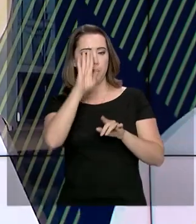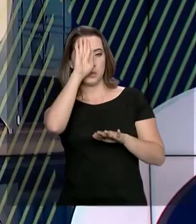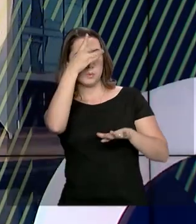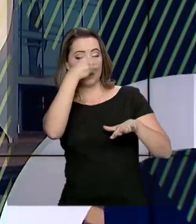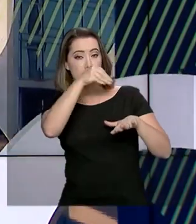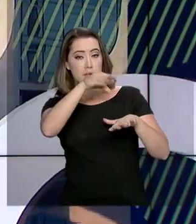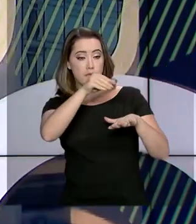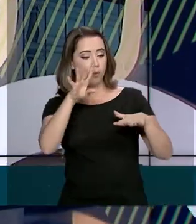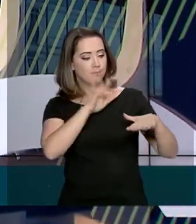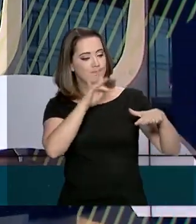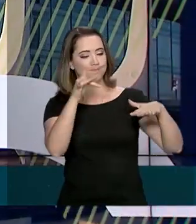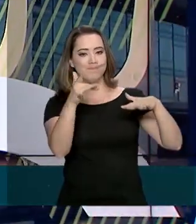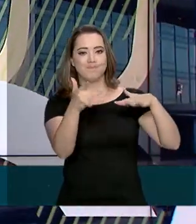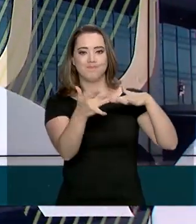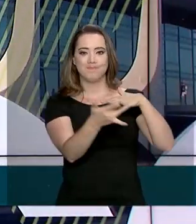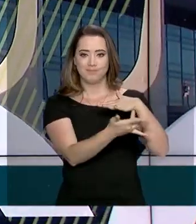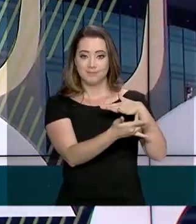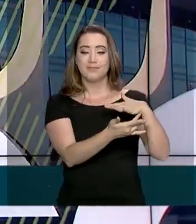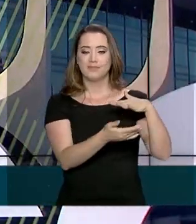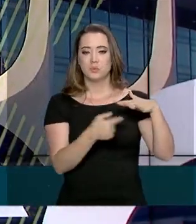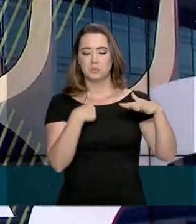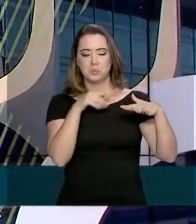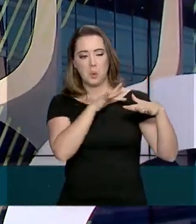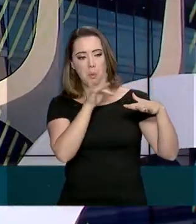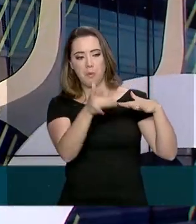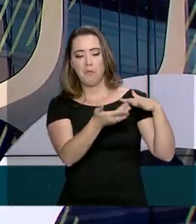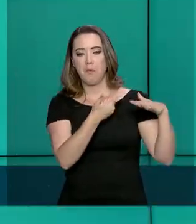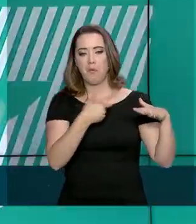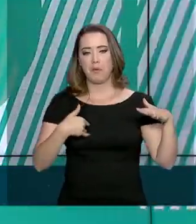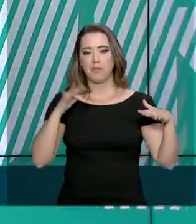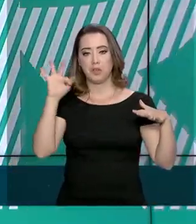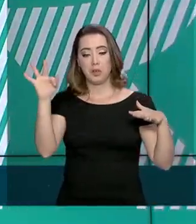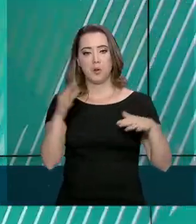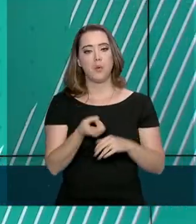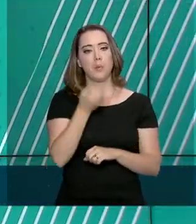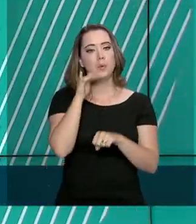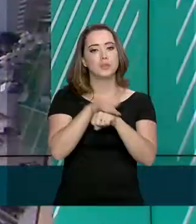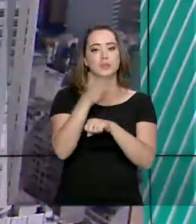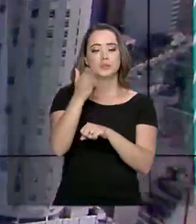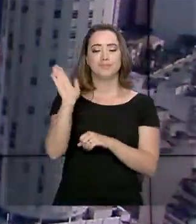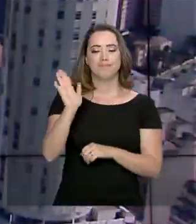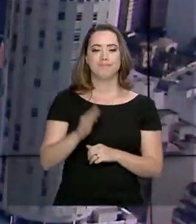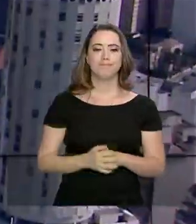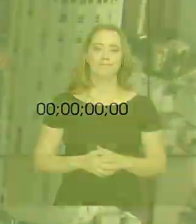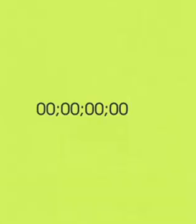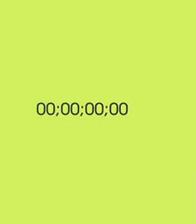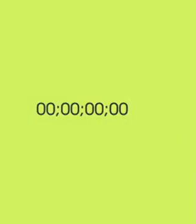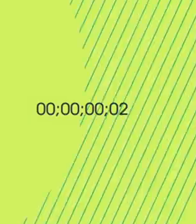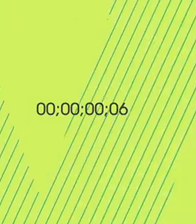principais notícias do governo federal pelas nossas redes sociais. Uma boa noite e até amanhã.